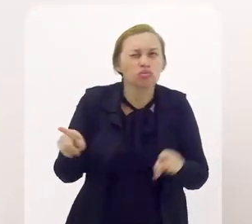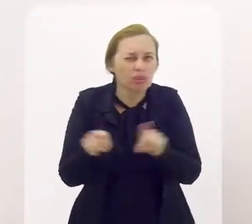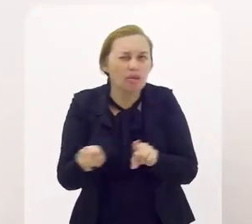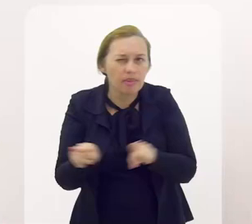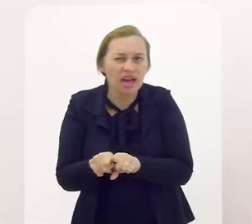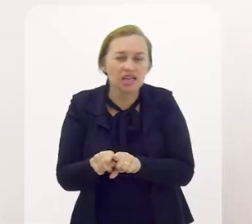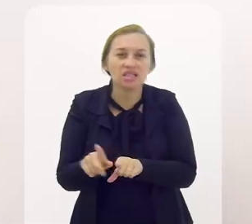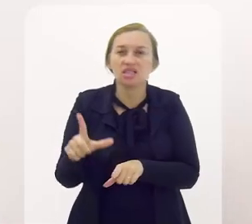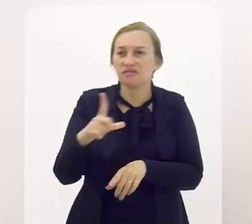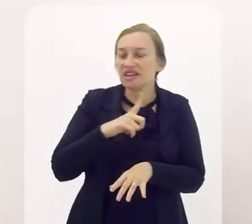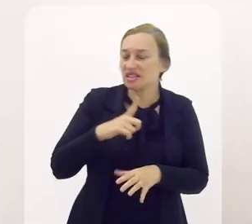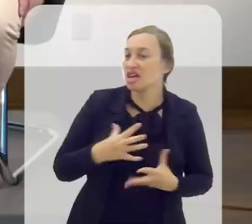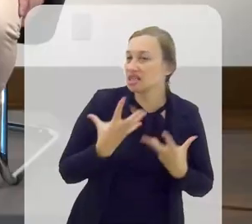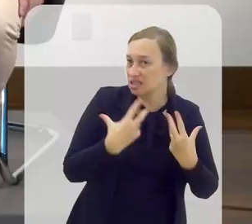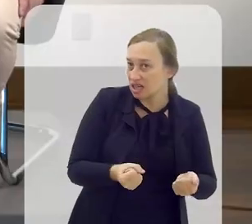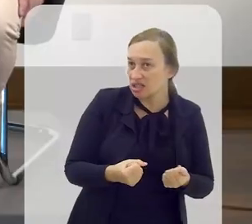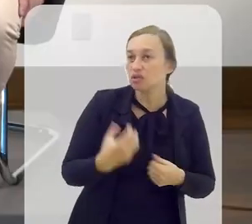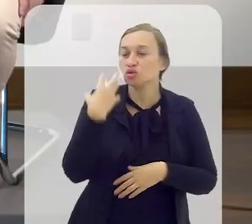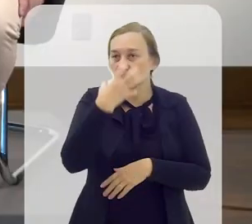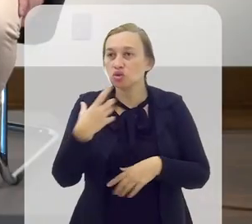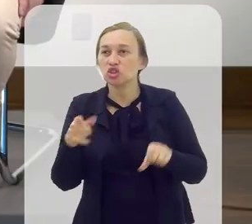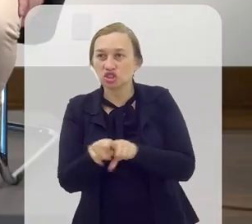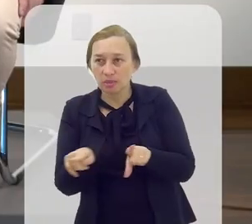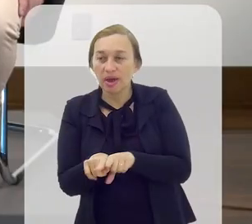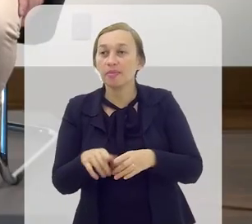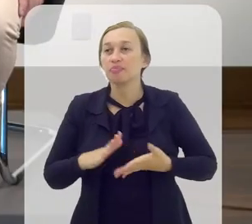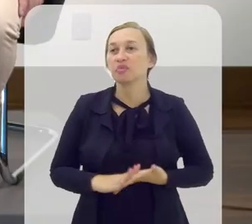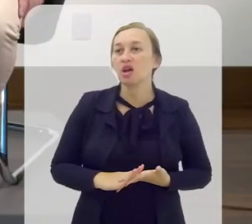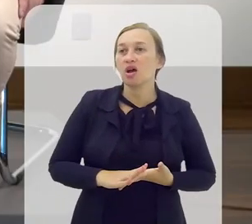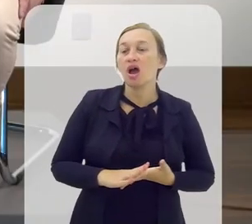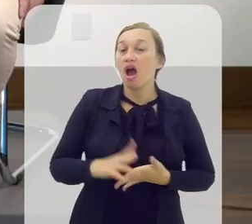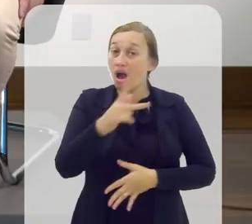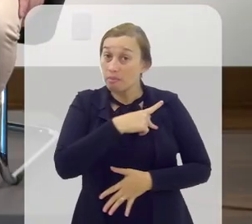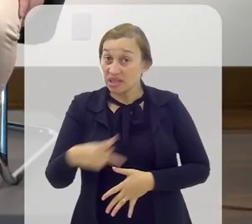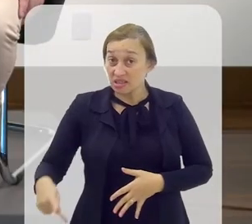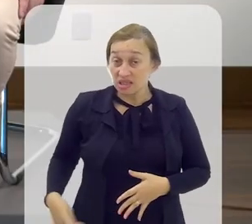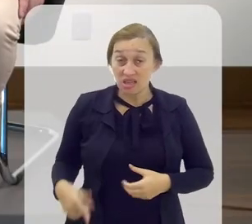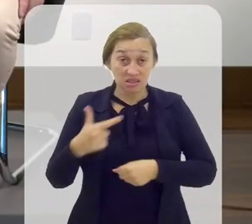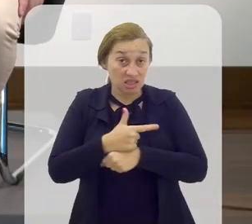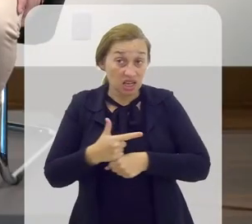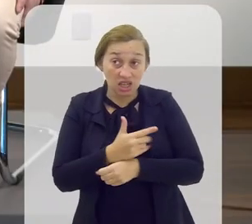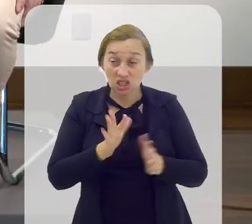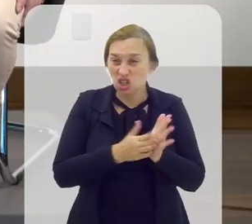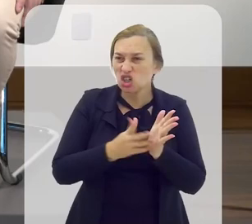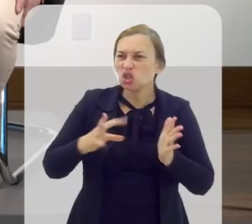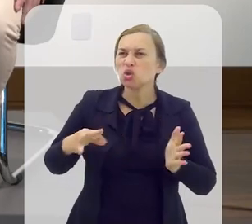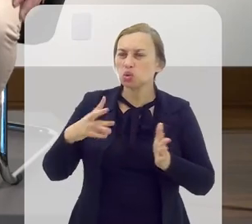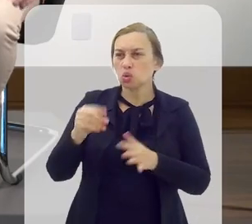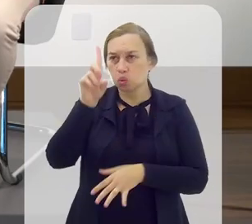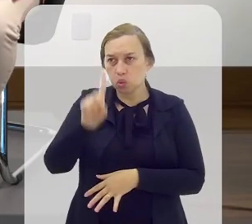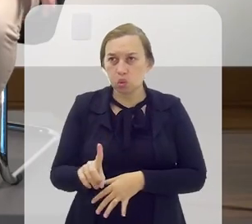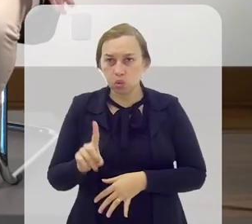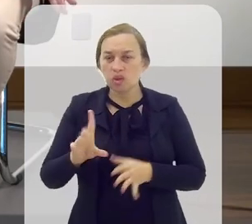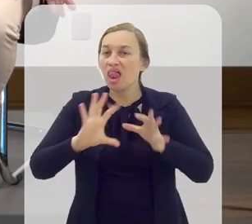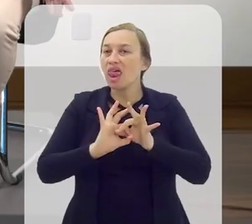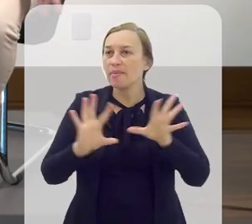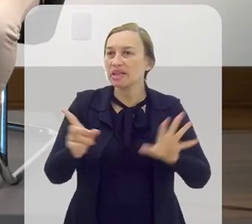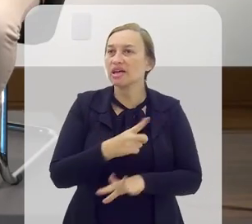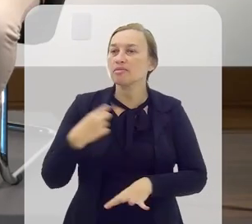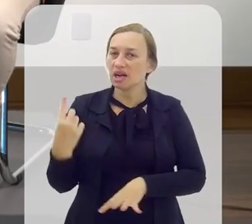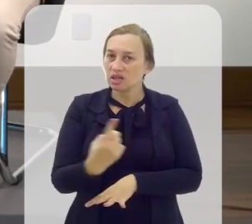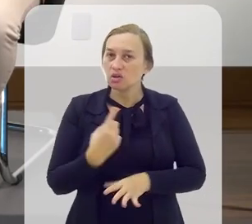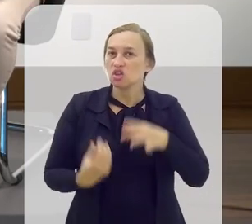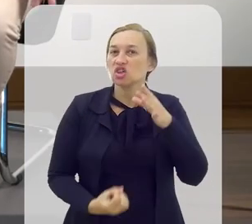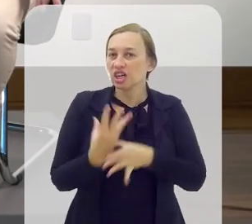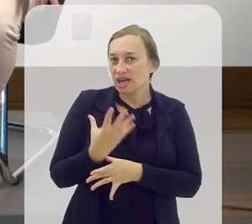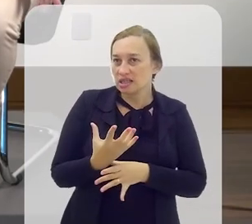tem que pensar nisso também? Se vai ter uma aceitação da parte deles? Olha, a presidência da Grande Rio e toda a sua diretoria